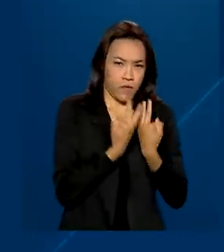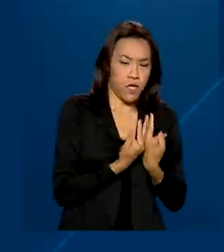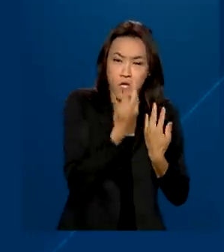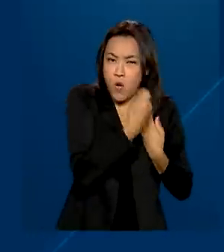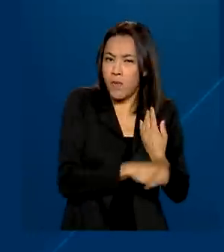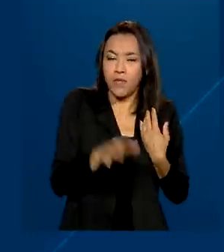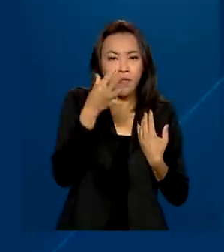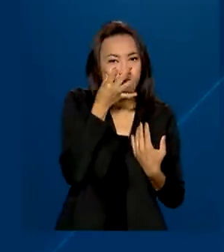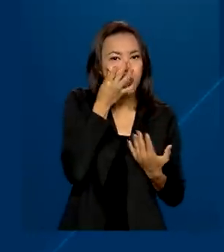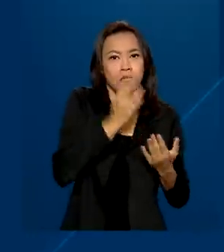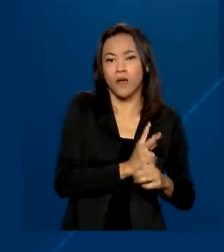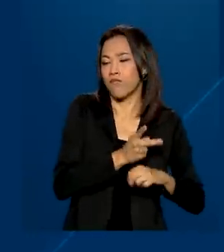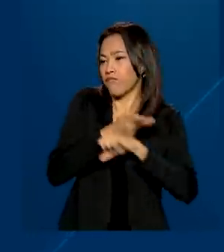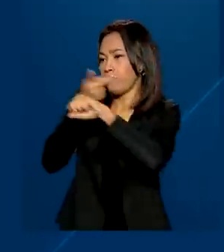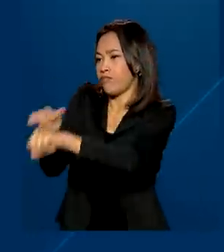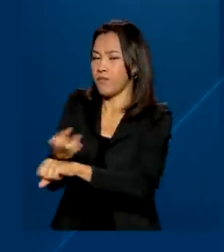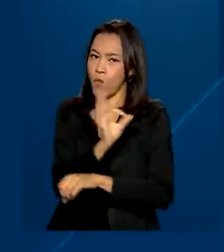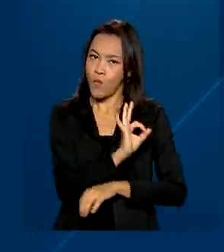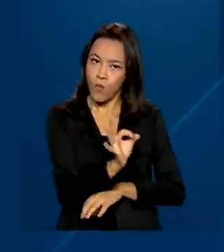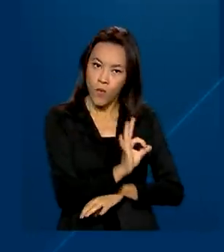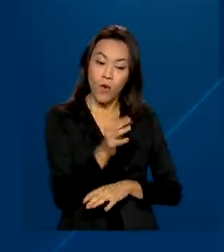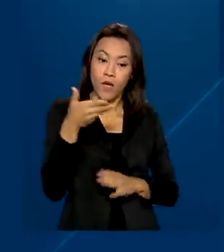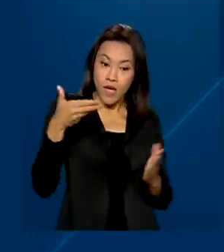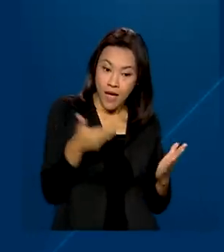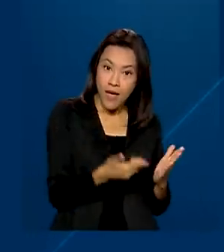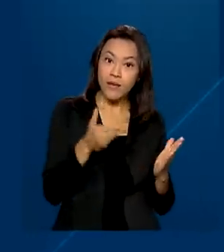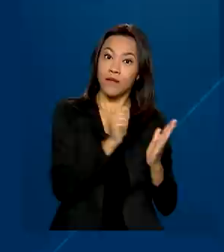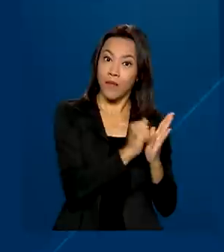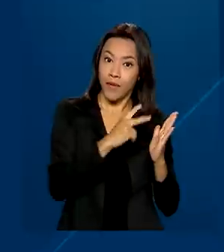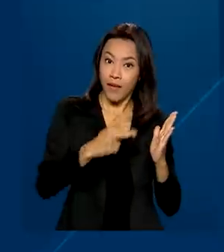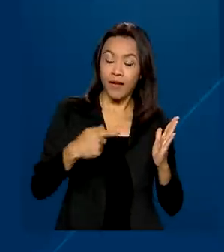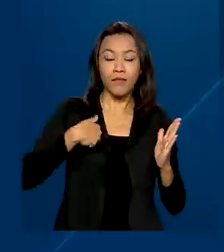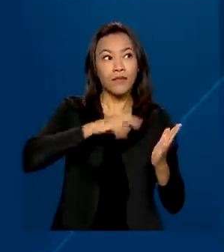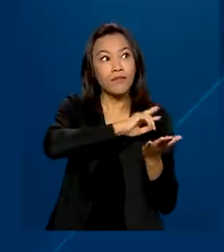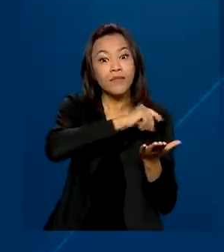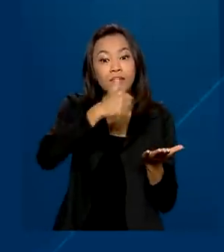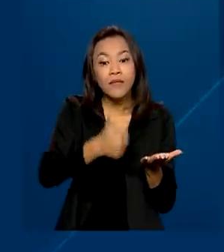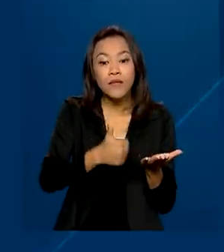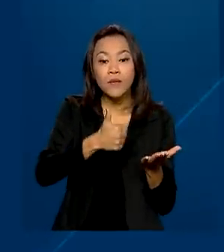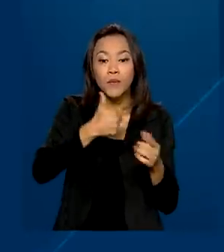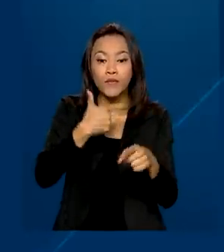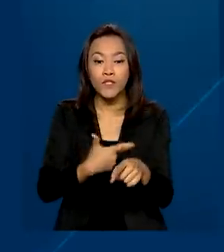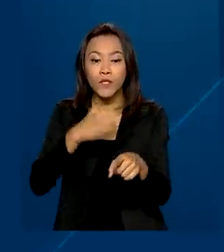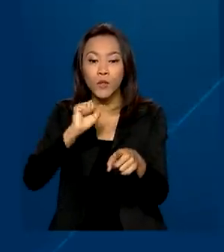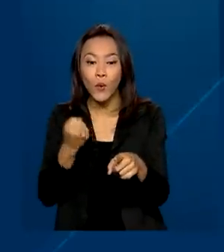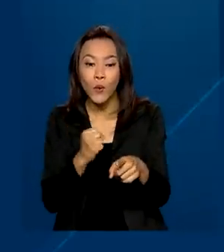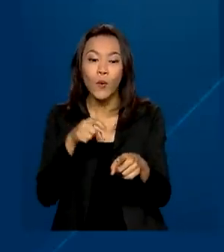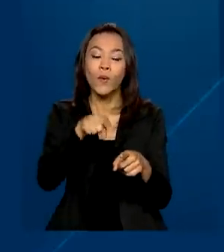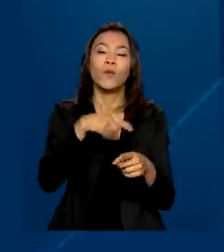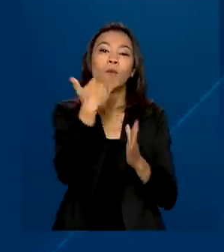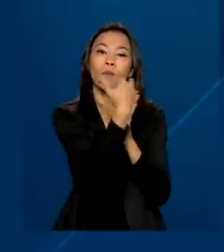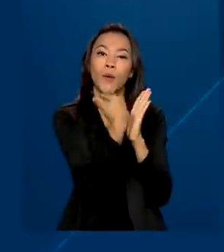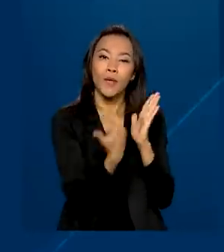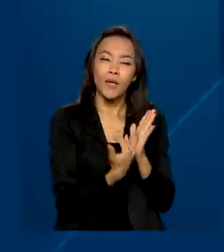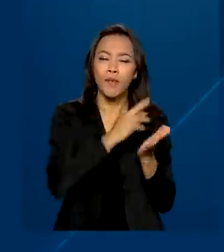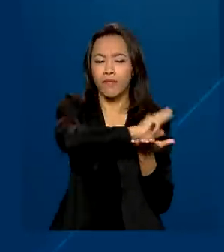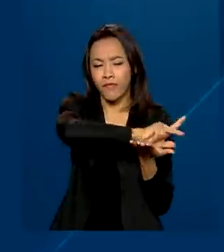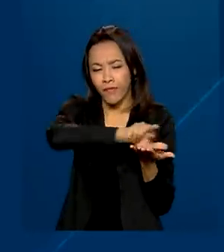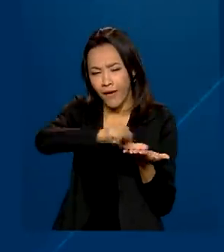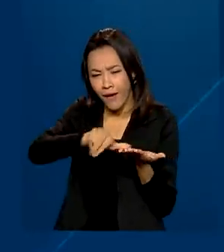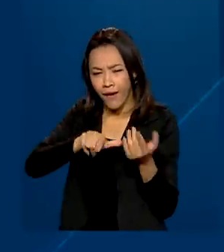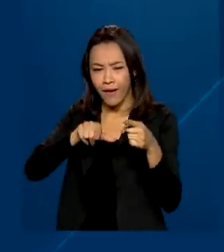A ferramenta facilita o acesso a mais de 28 programas do governo federal, como o Auxílio Brasil, Auxílio Gás,